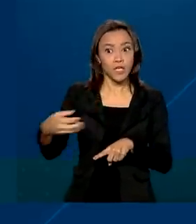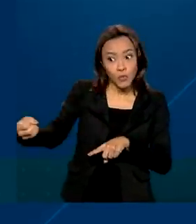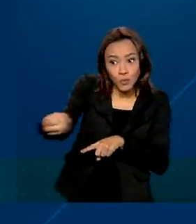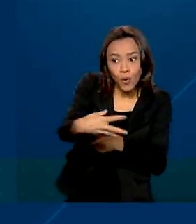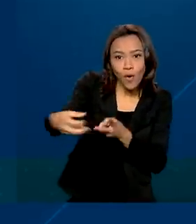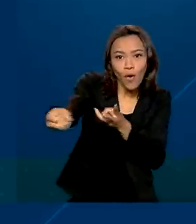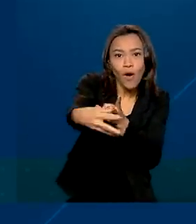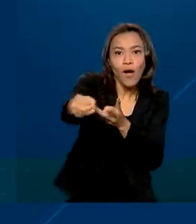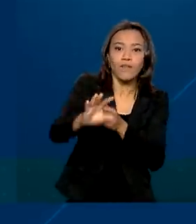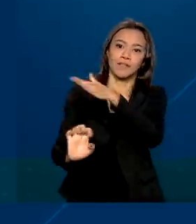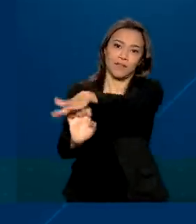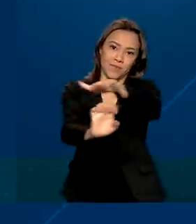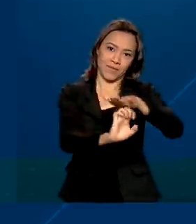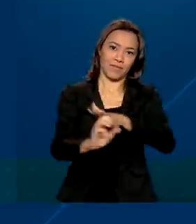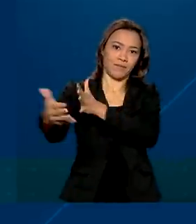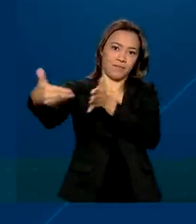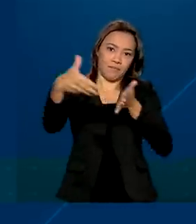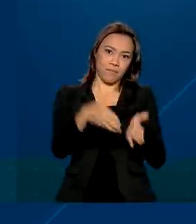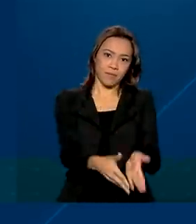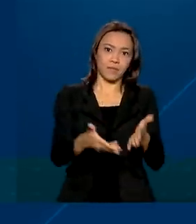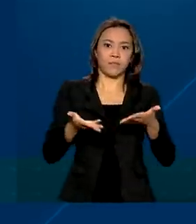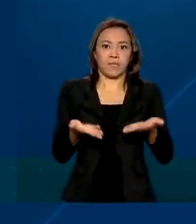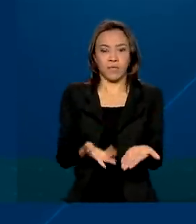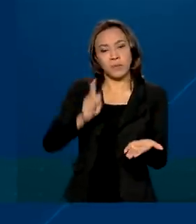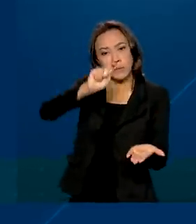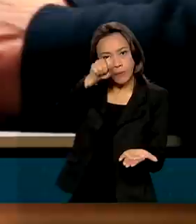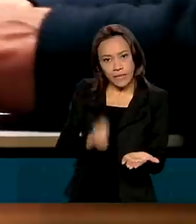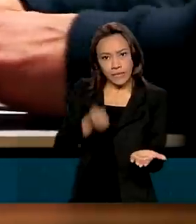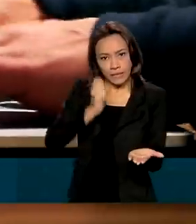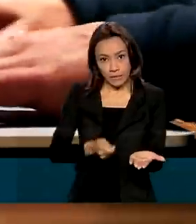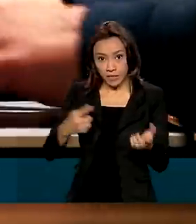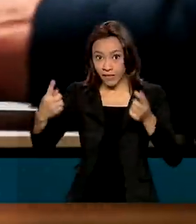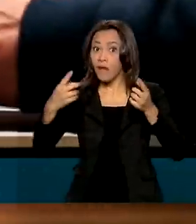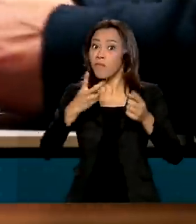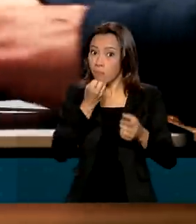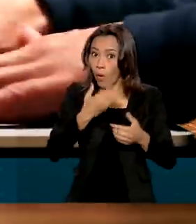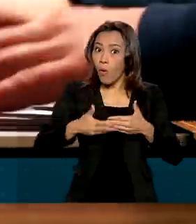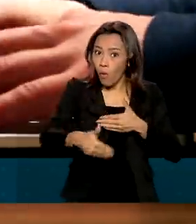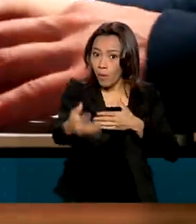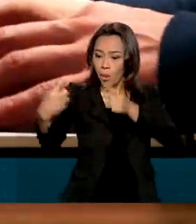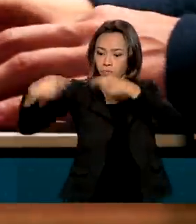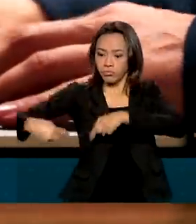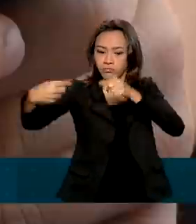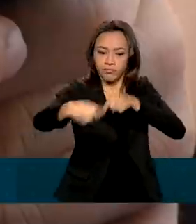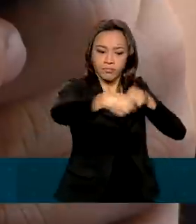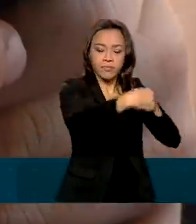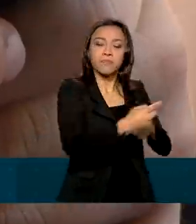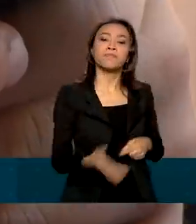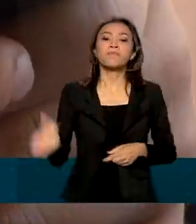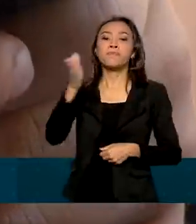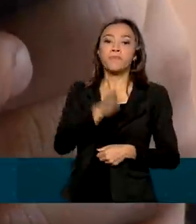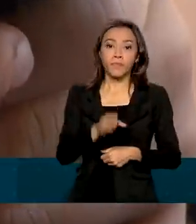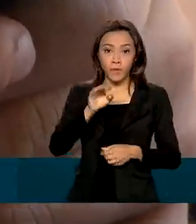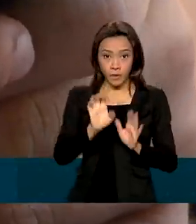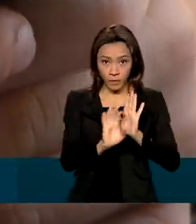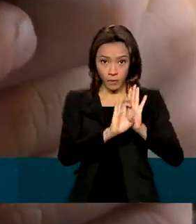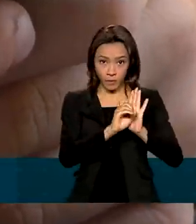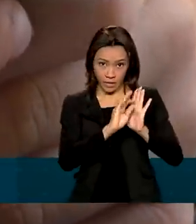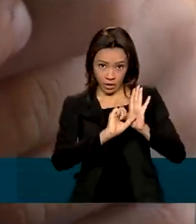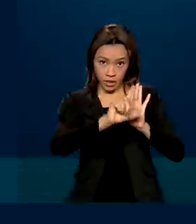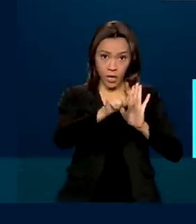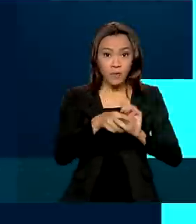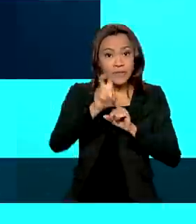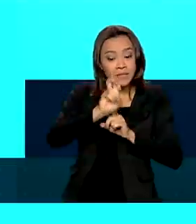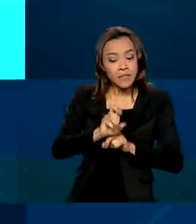entrantes, no quesito de estímulo à competição. Segundo a Anatel, o edital de 5G prevê uma série de